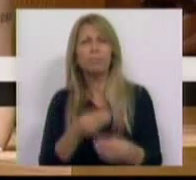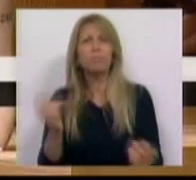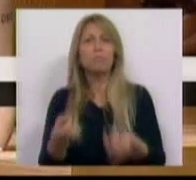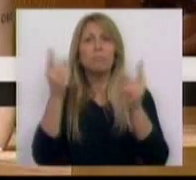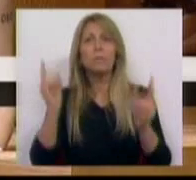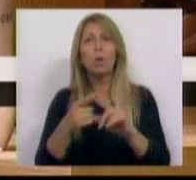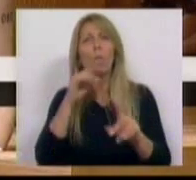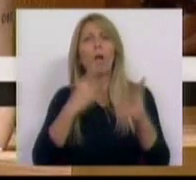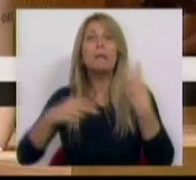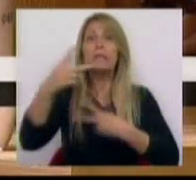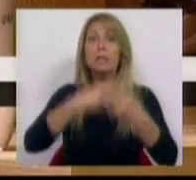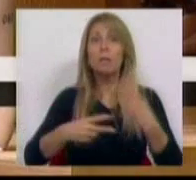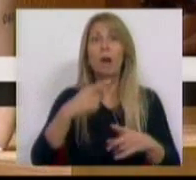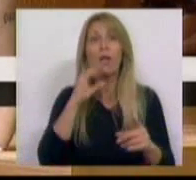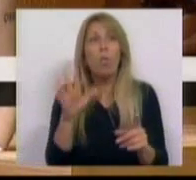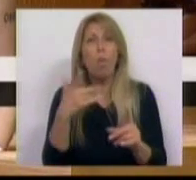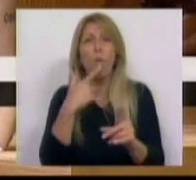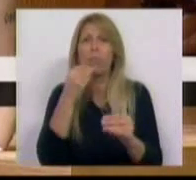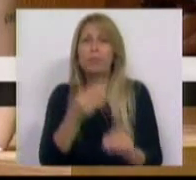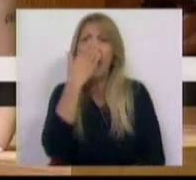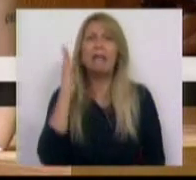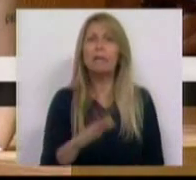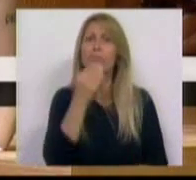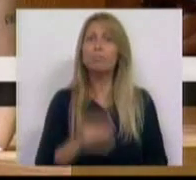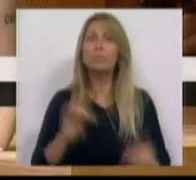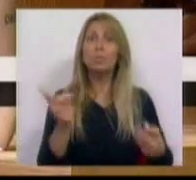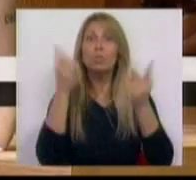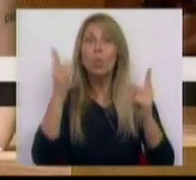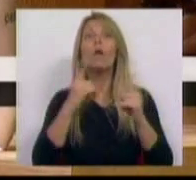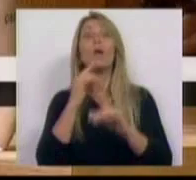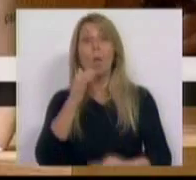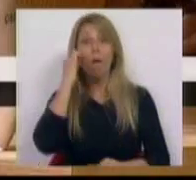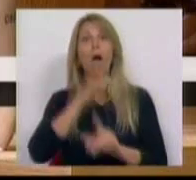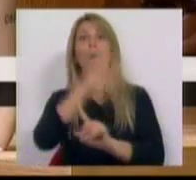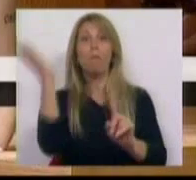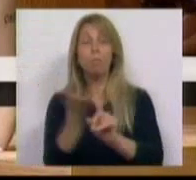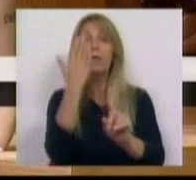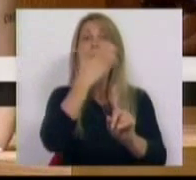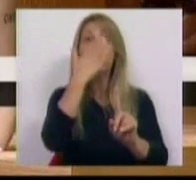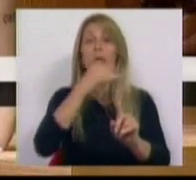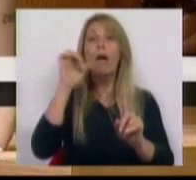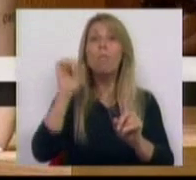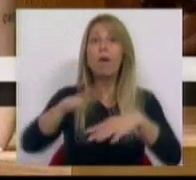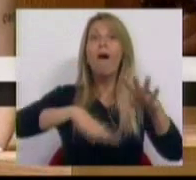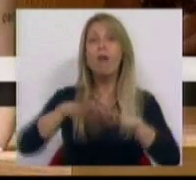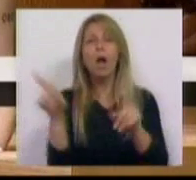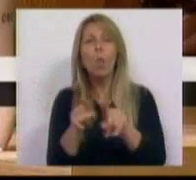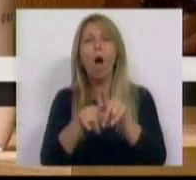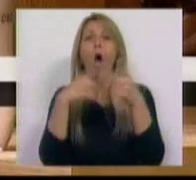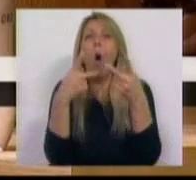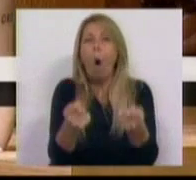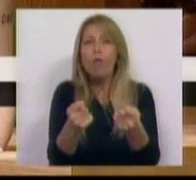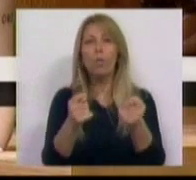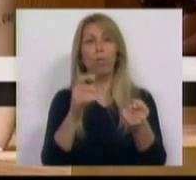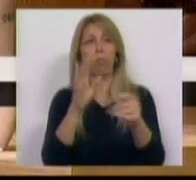censurabilidade ou perversidade destes atos e o consequente agravamento penal, caso a motivação, seja o ódio em função da